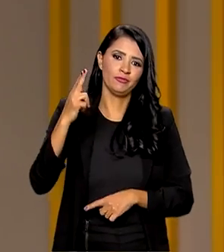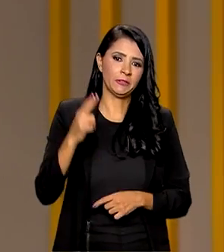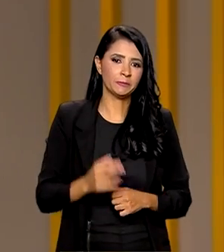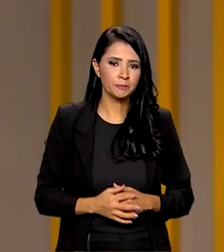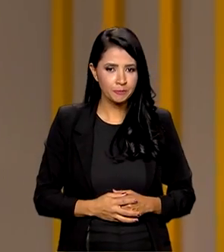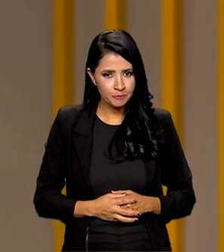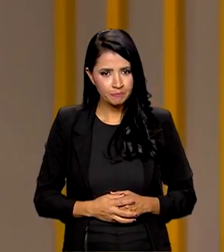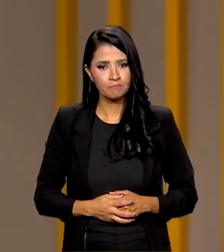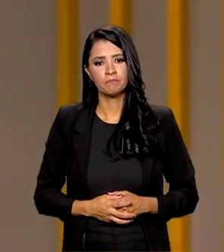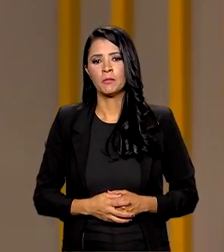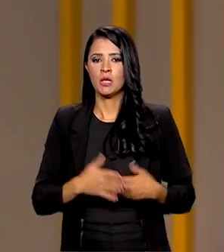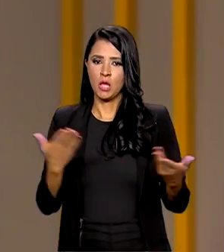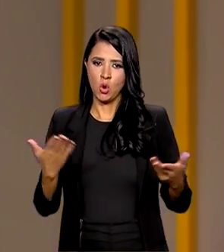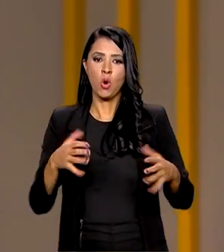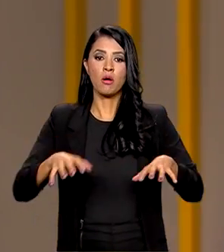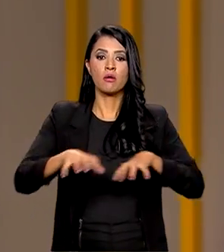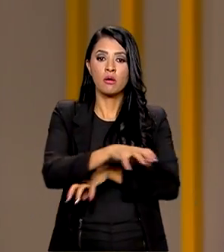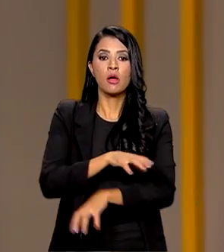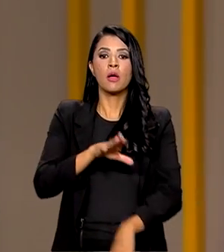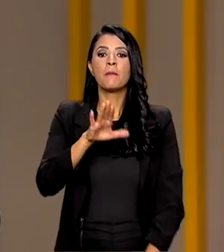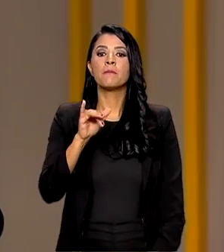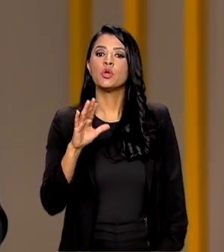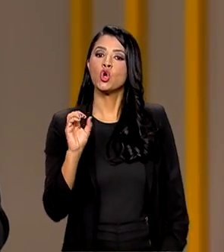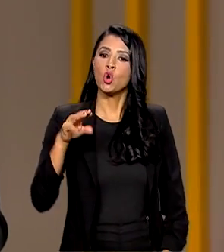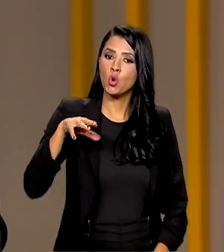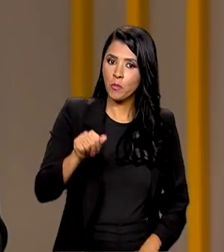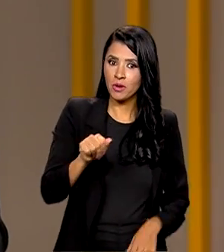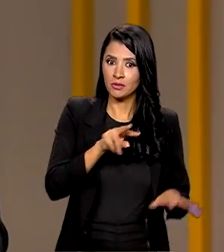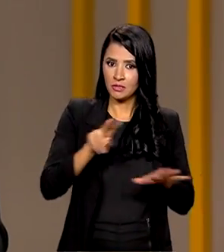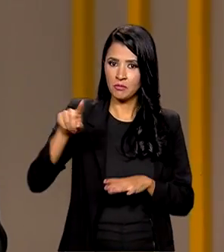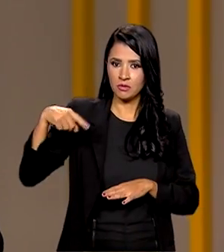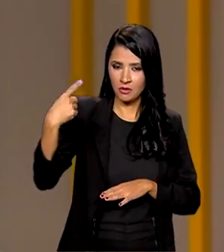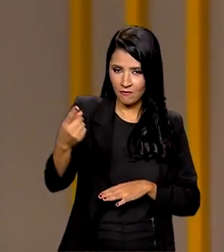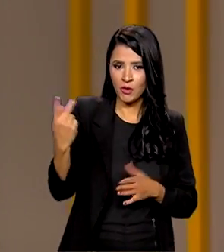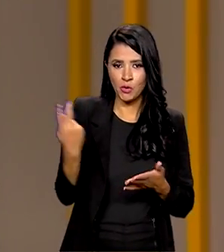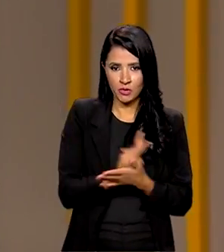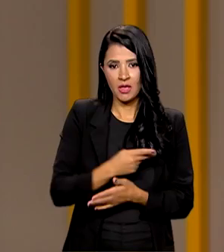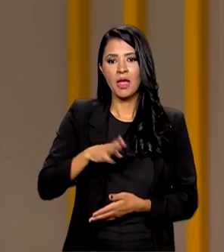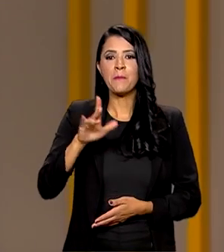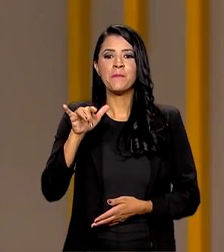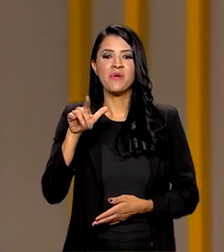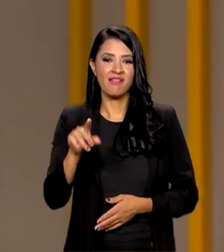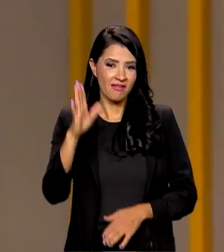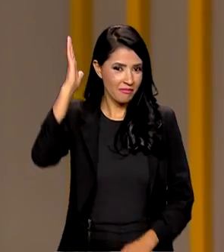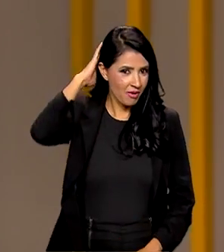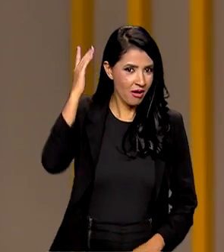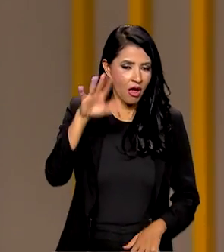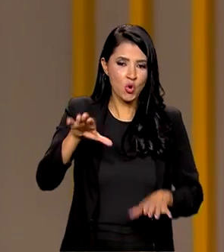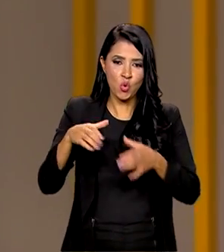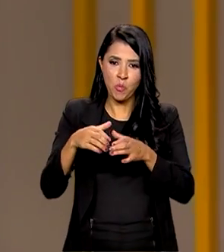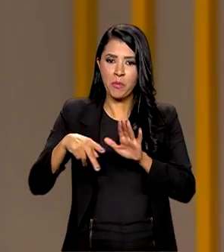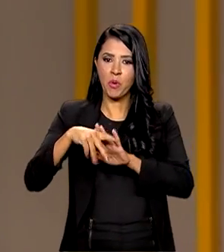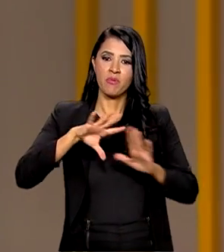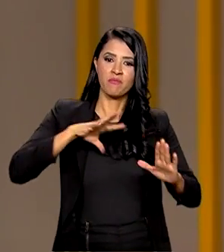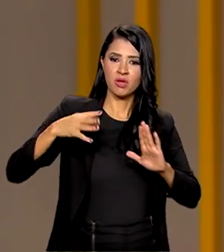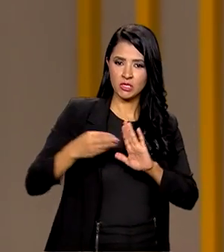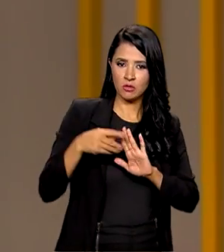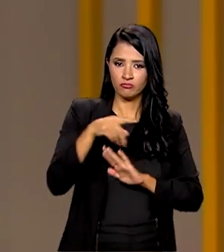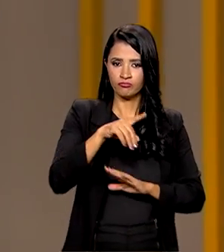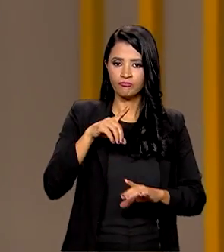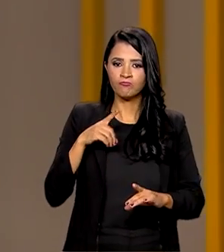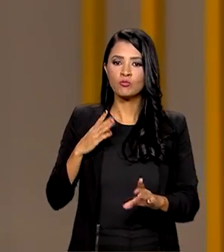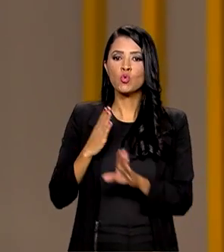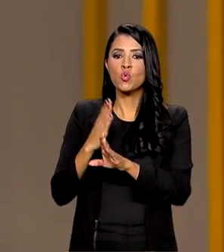Falando em biomas, na semana que vem ocorre em Belém, no Pará, a Cúpula da Amazônia. O encontro vai reunir os